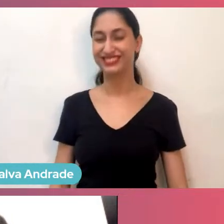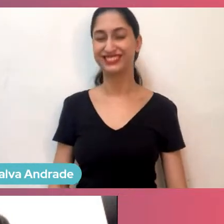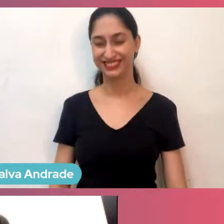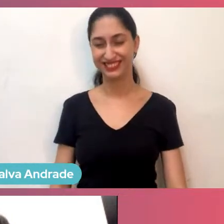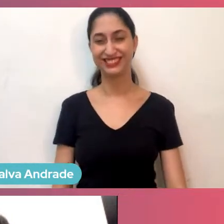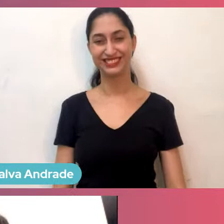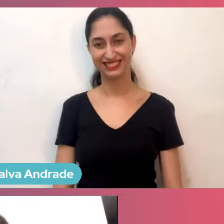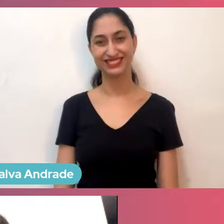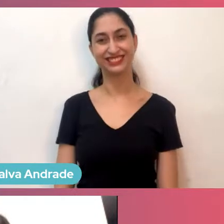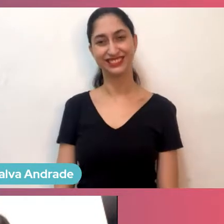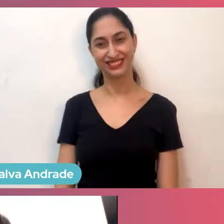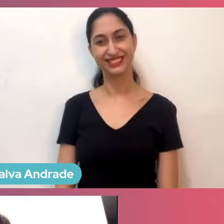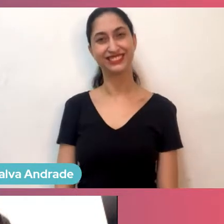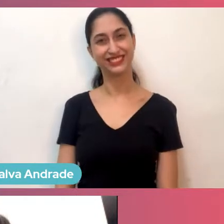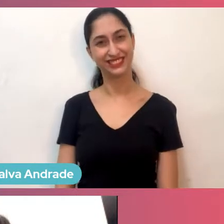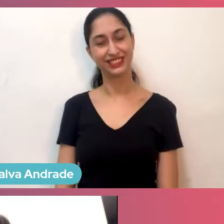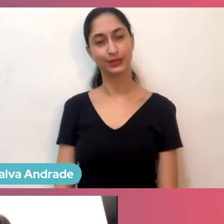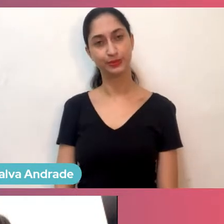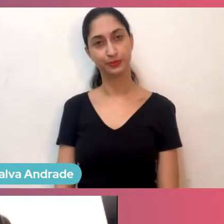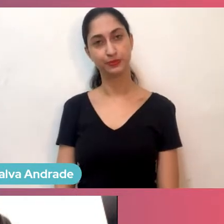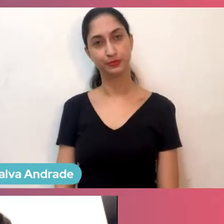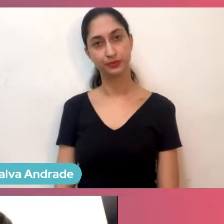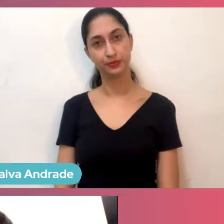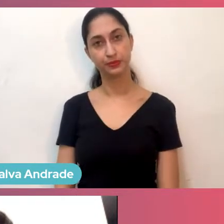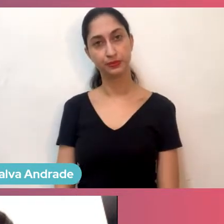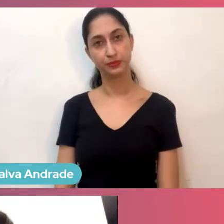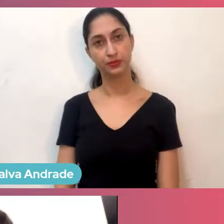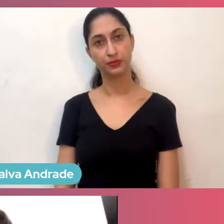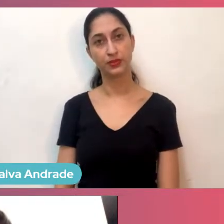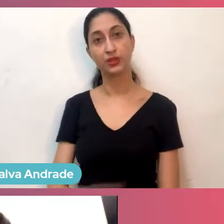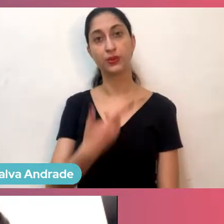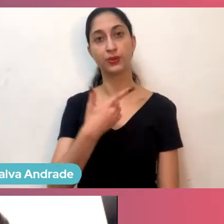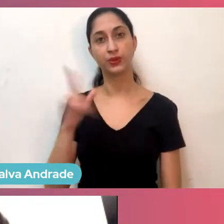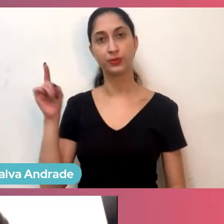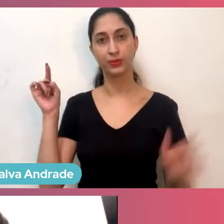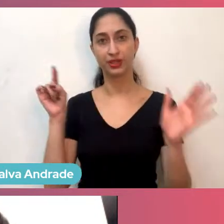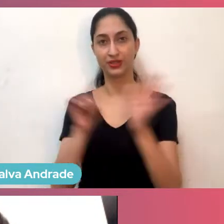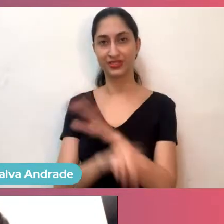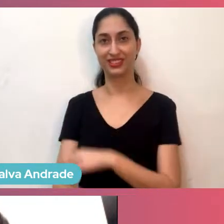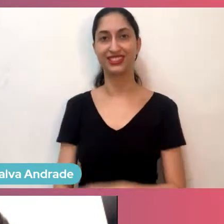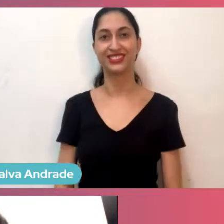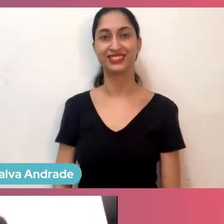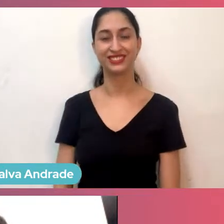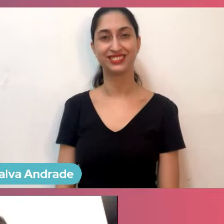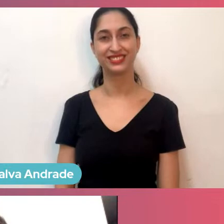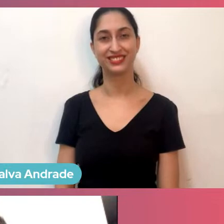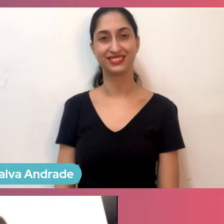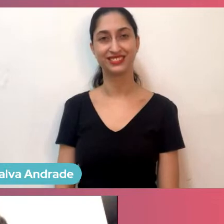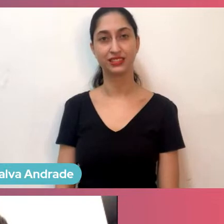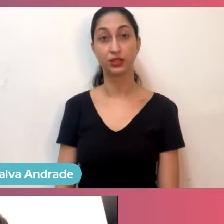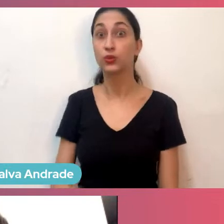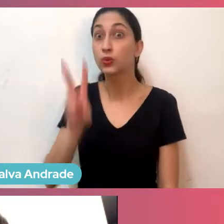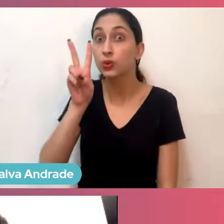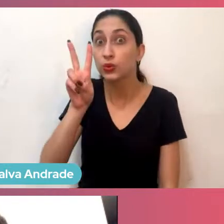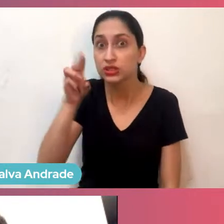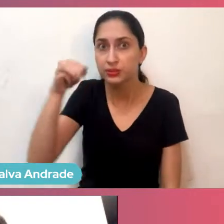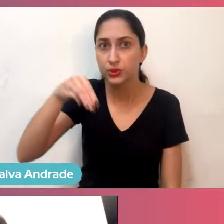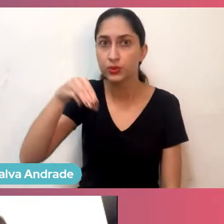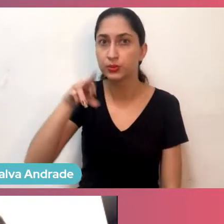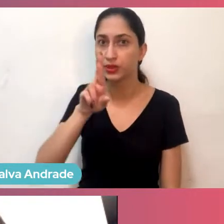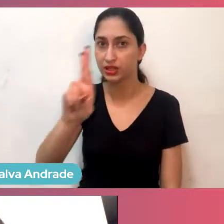que massa, Laís, eu perguntei do tempo porque eu ia te fazer uma outra pergunta, vou fazer agora, mas vou pedir para você responder em dois minutos do máximo, tá?